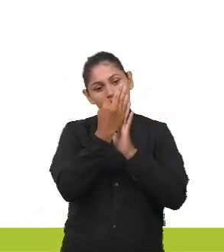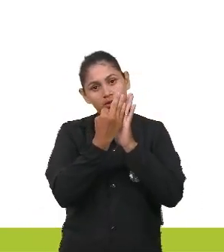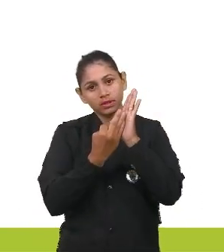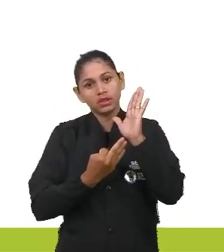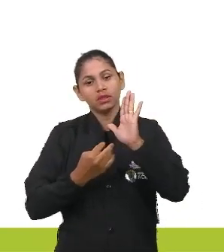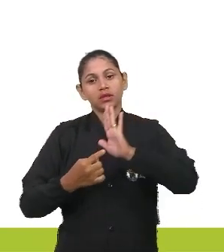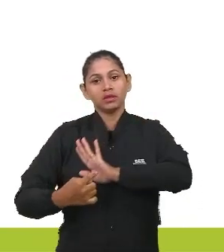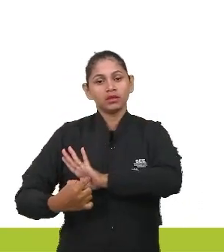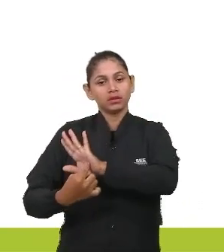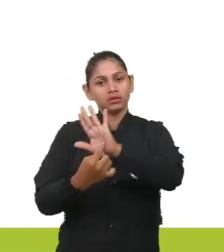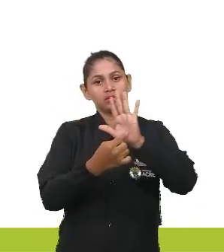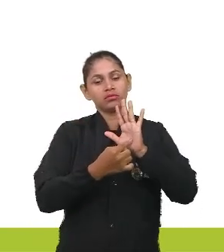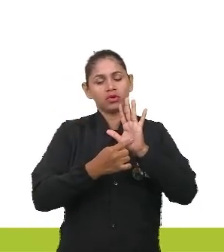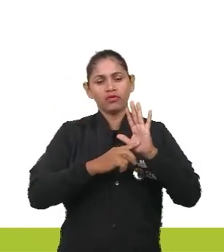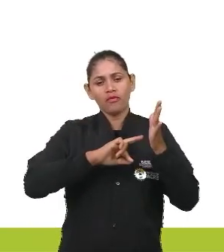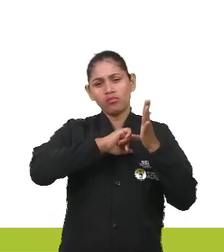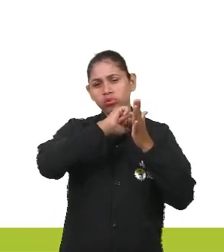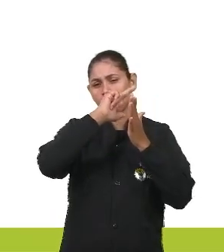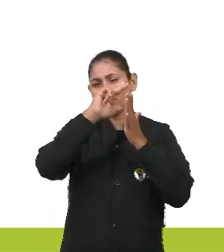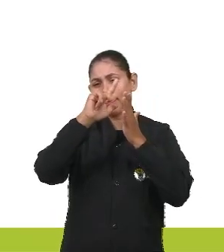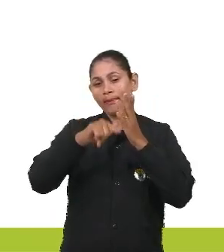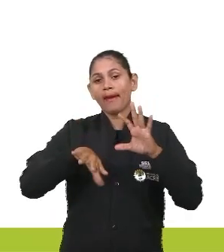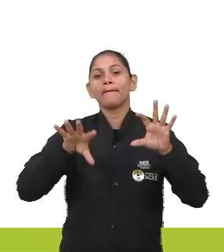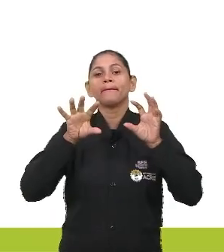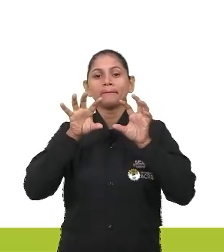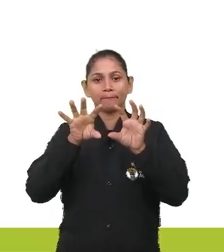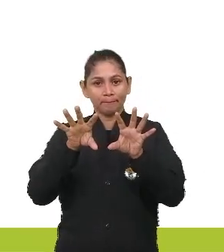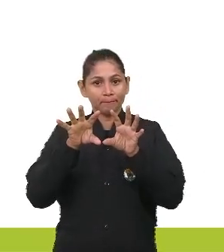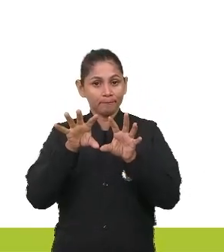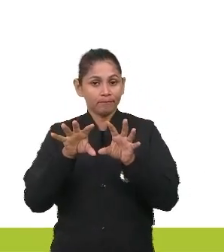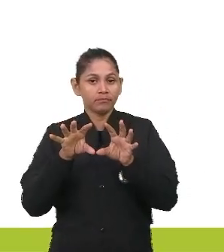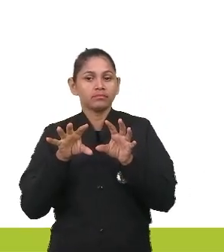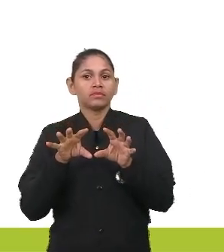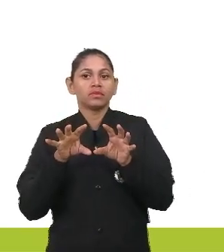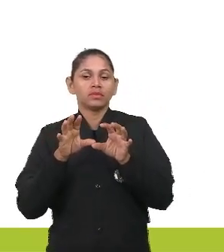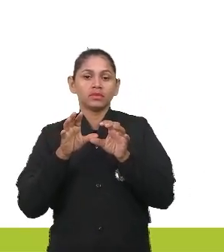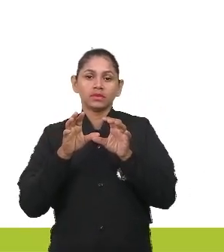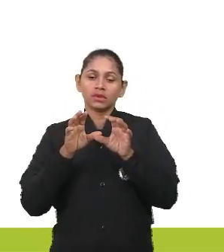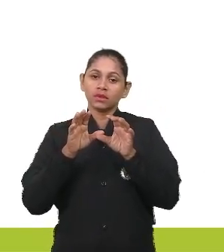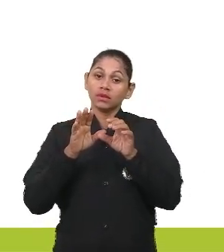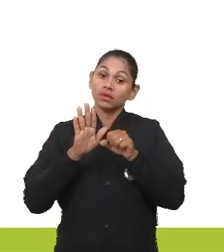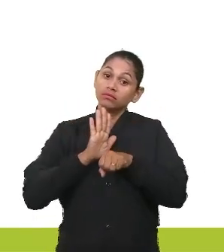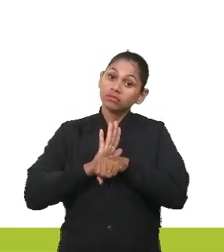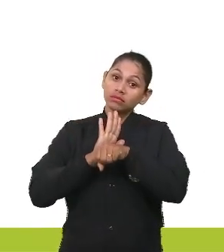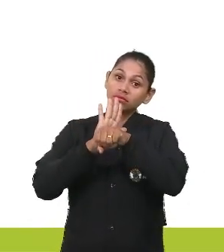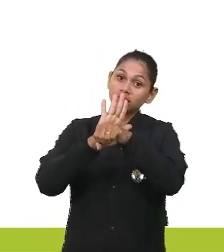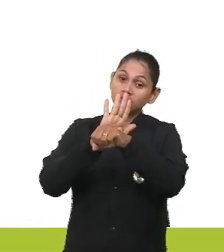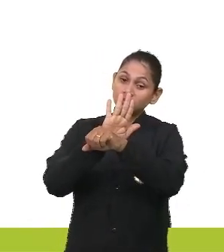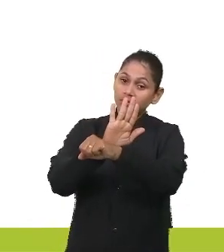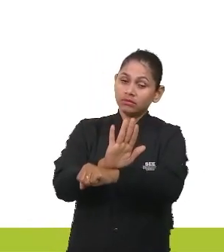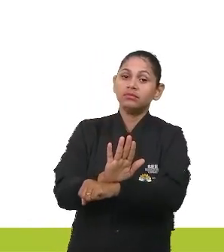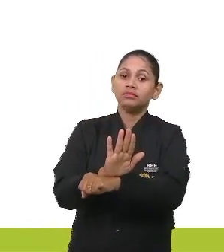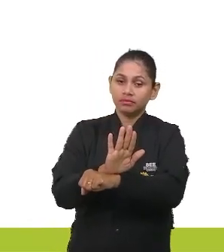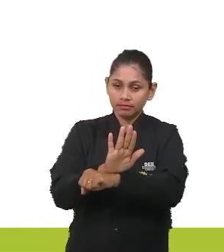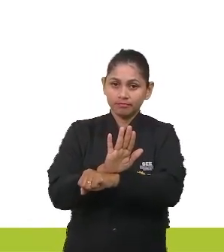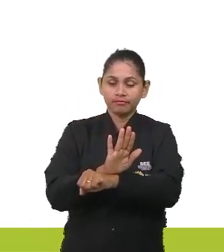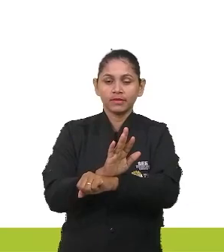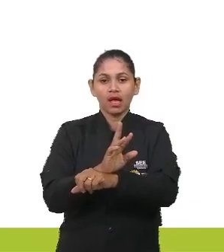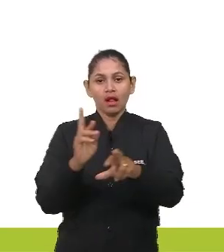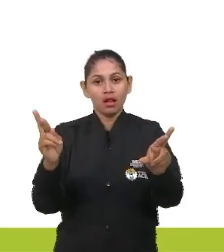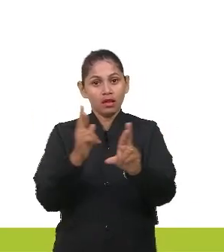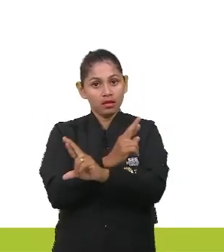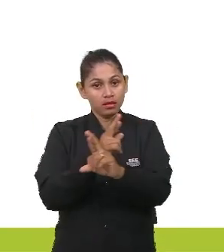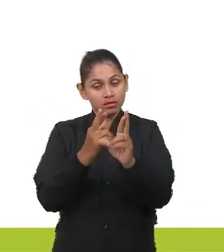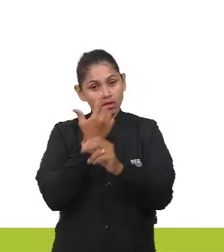se apresentam de muitas formas para poder também lhe ajudar a fazer essas relações com outros